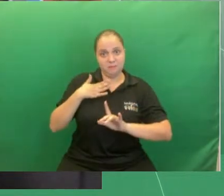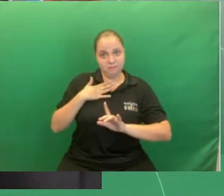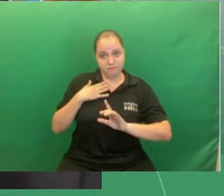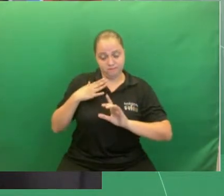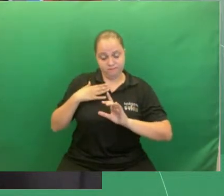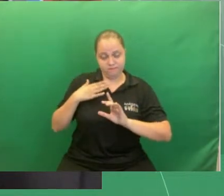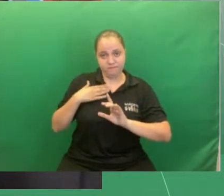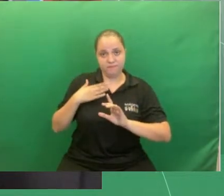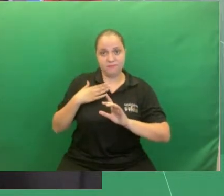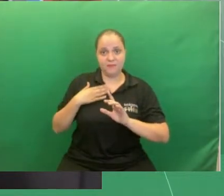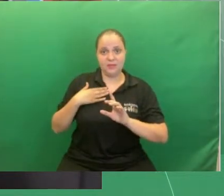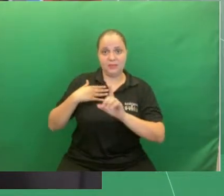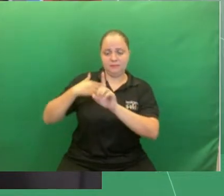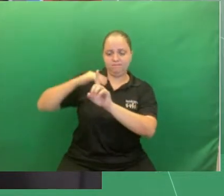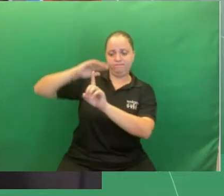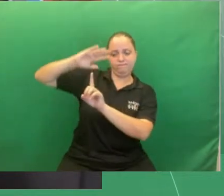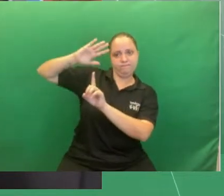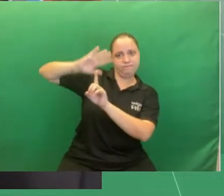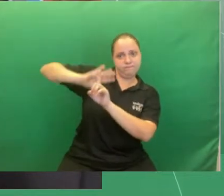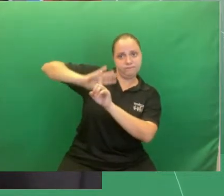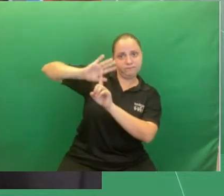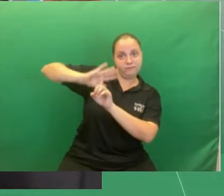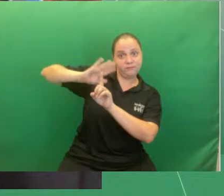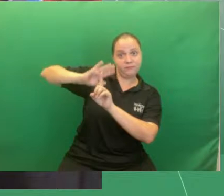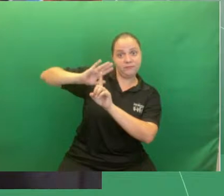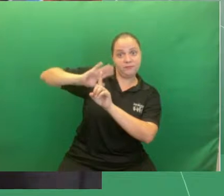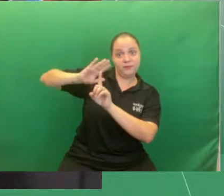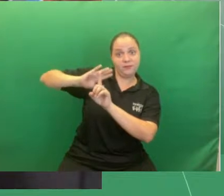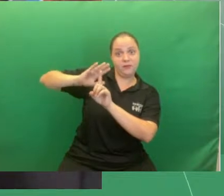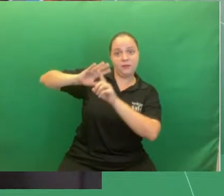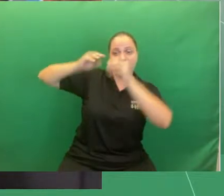Nas minhas costas, atrás de mim, tem uma cortina verde.